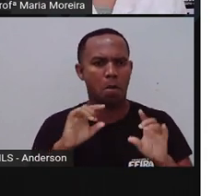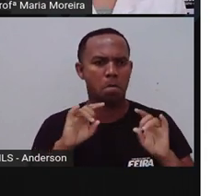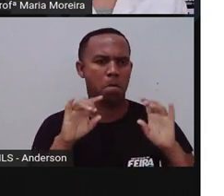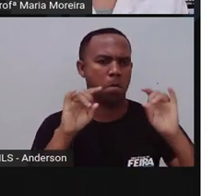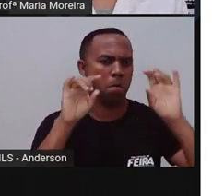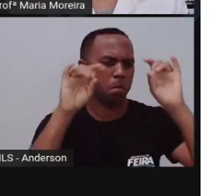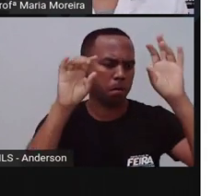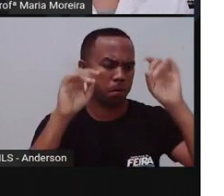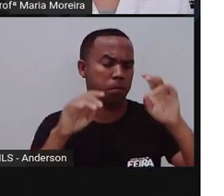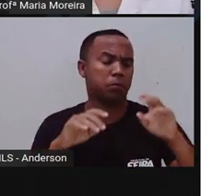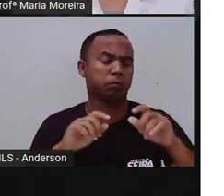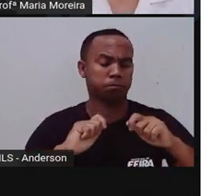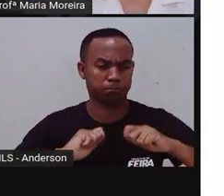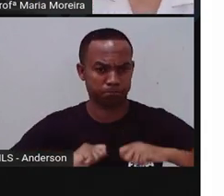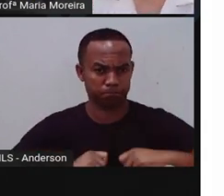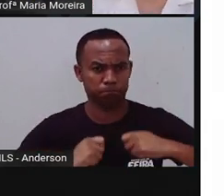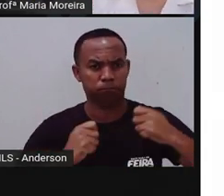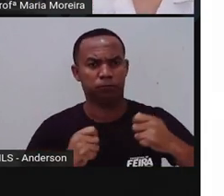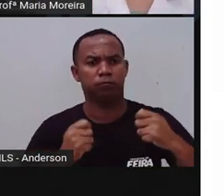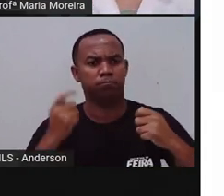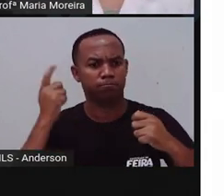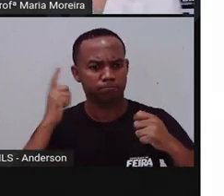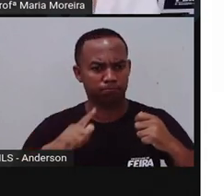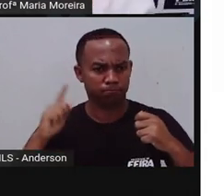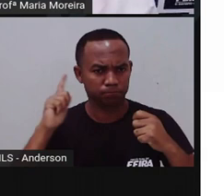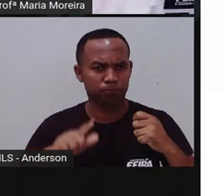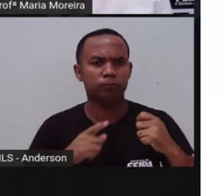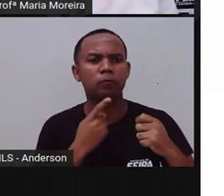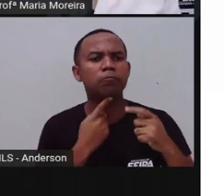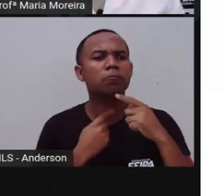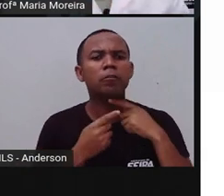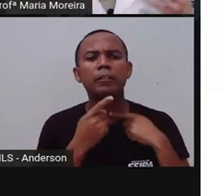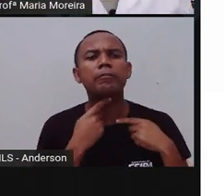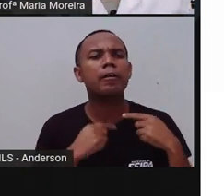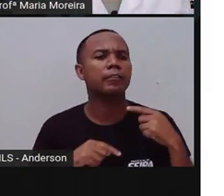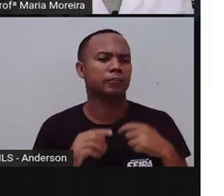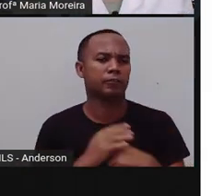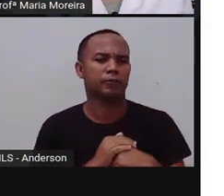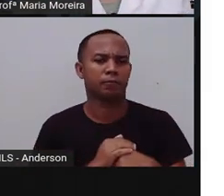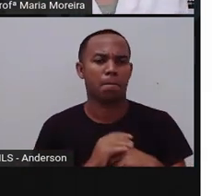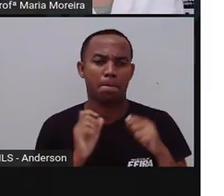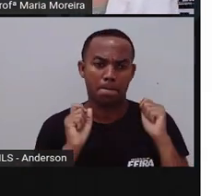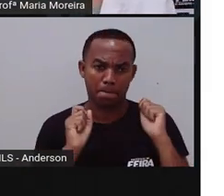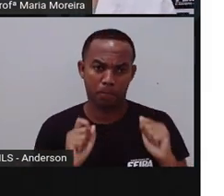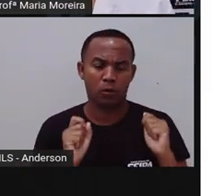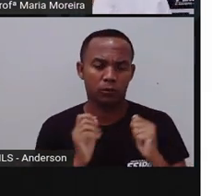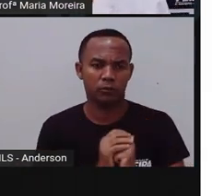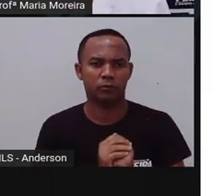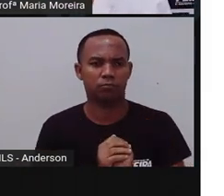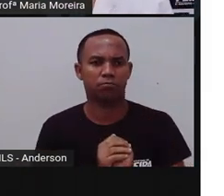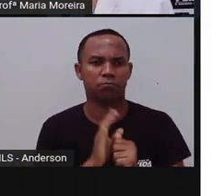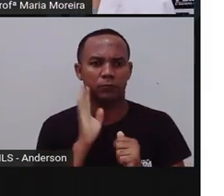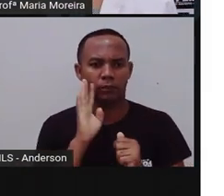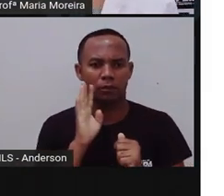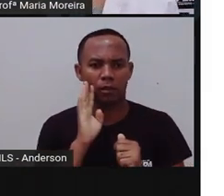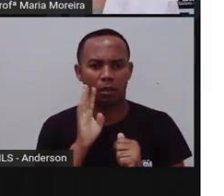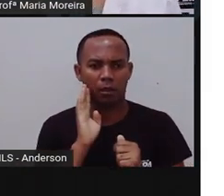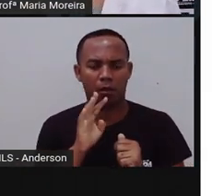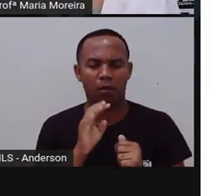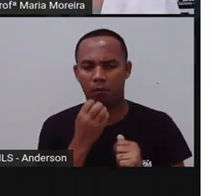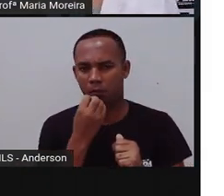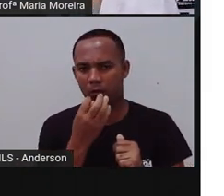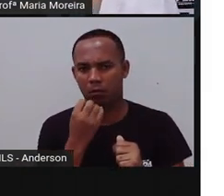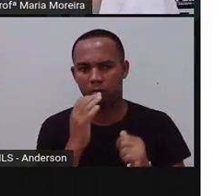atrás do que de fato queriam, né? Essa história de que mulher não podia ir para a escola. E ainda bem que podemos já